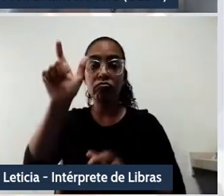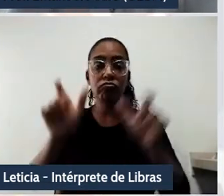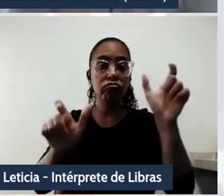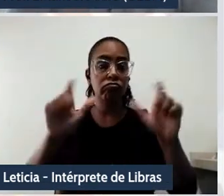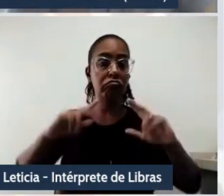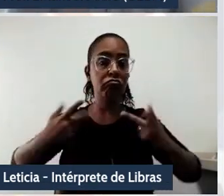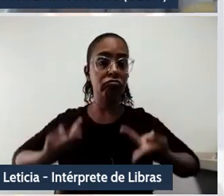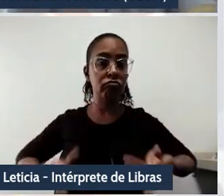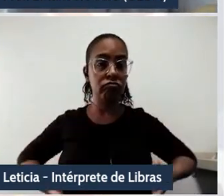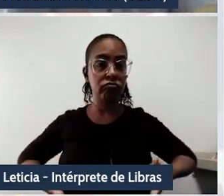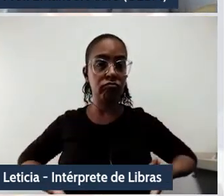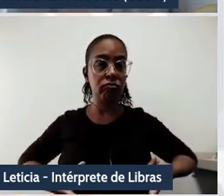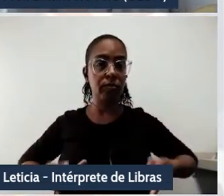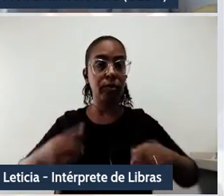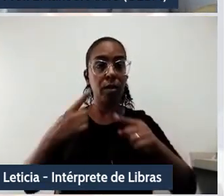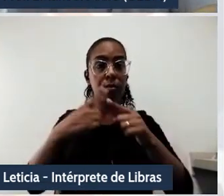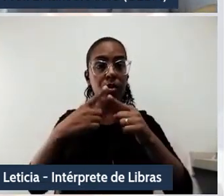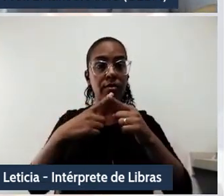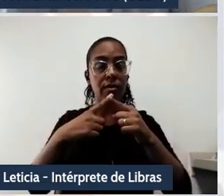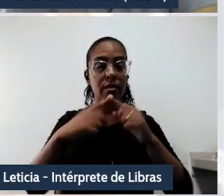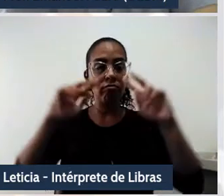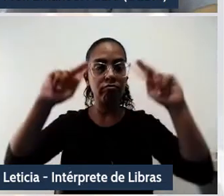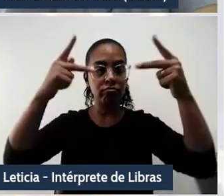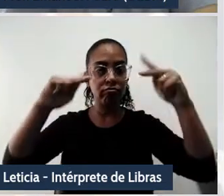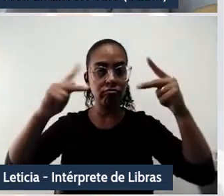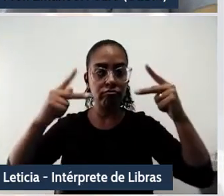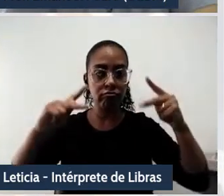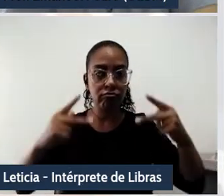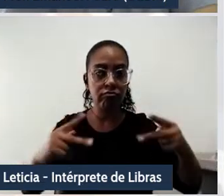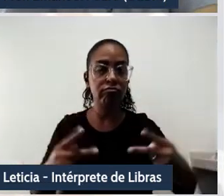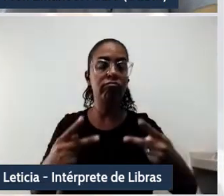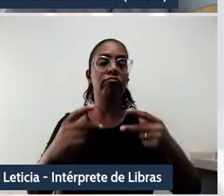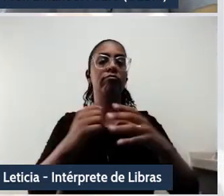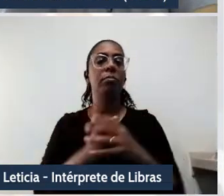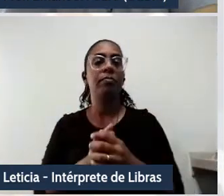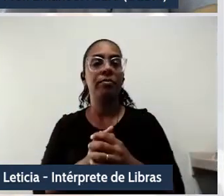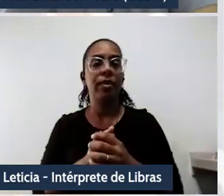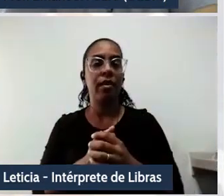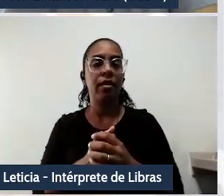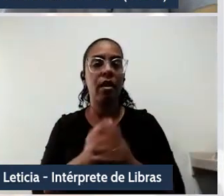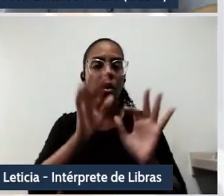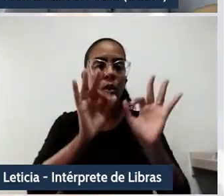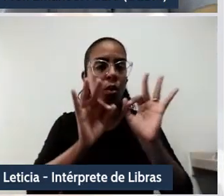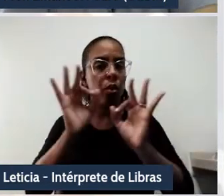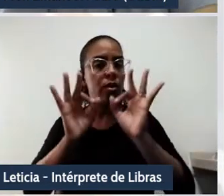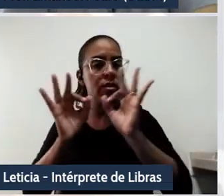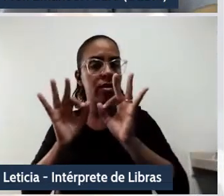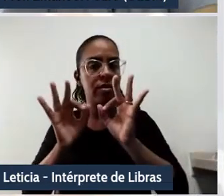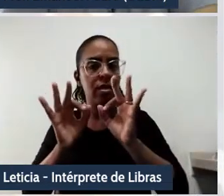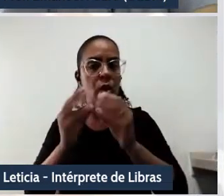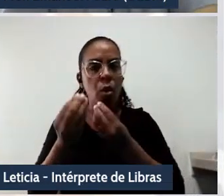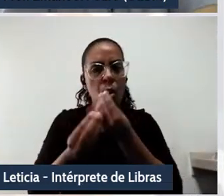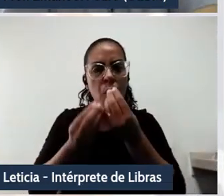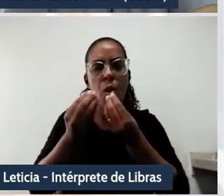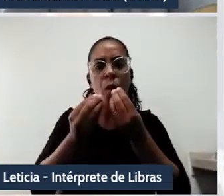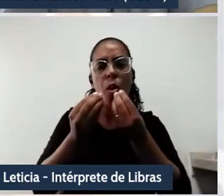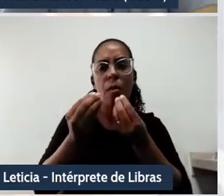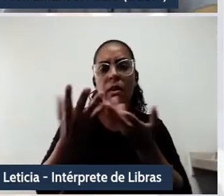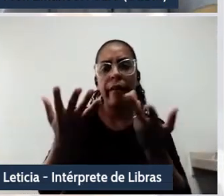de fonte de dados fornecidas previamente. Programas e técnicas de aprendizagem de máquina, machine learning,